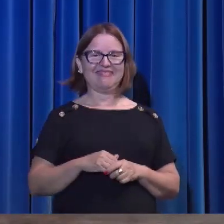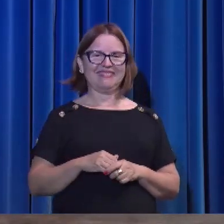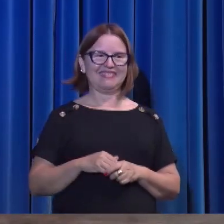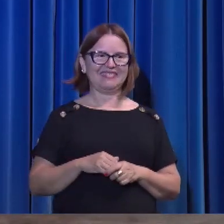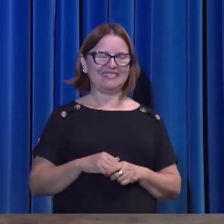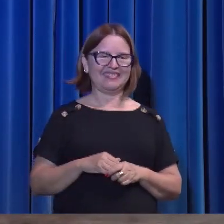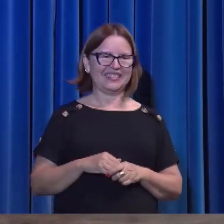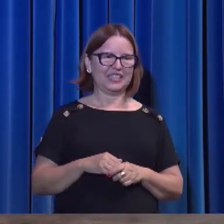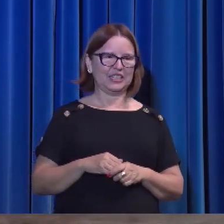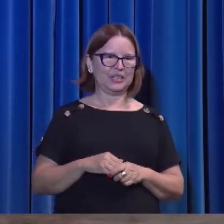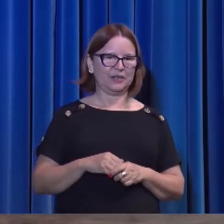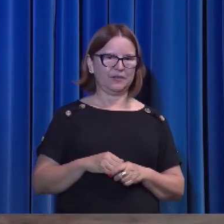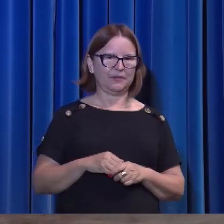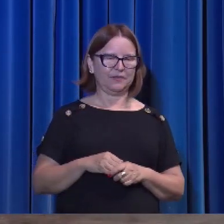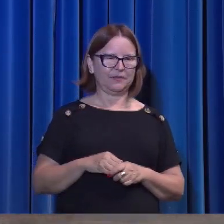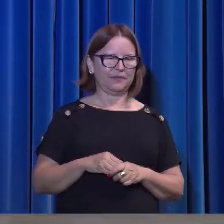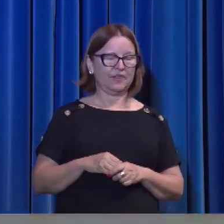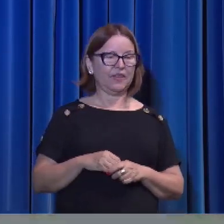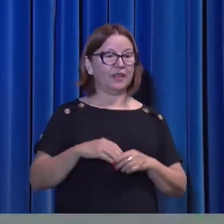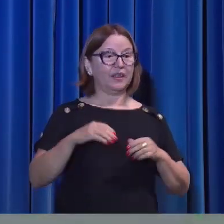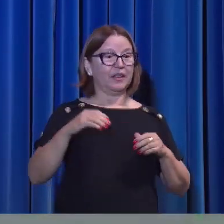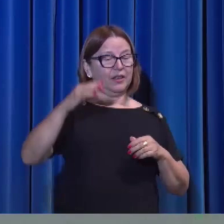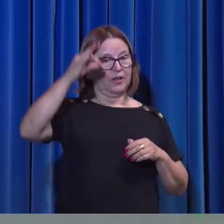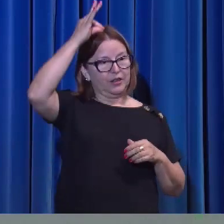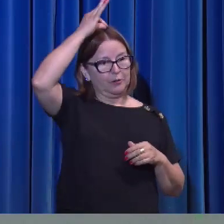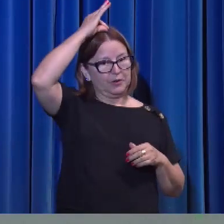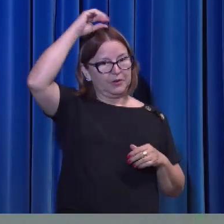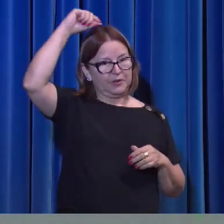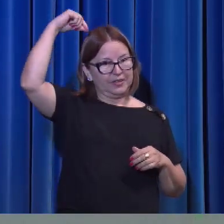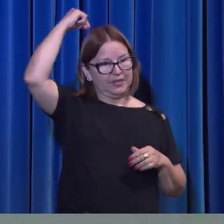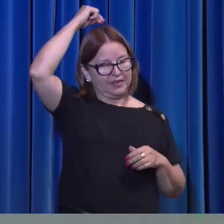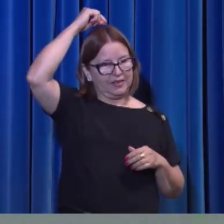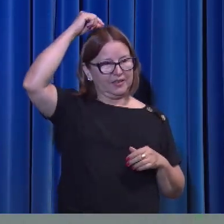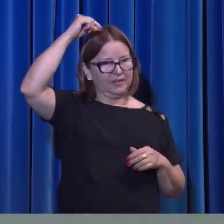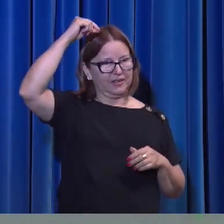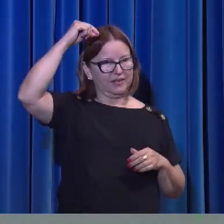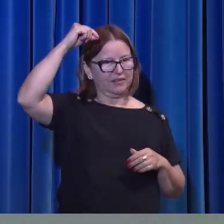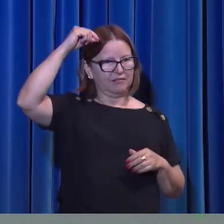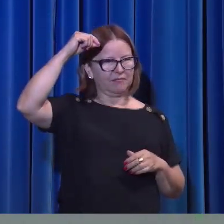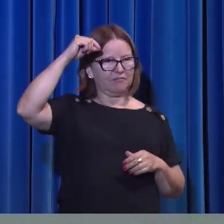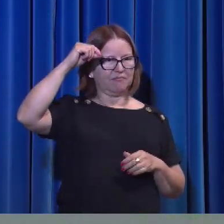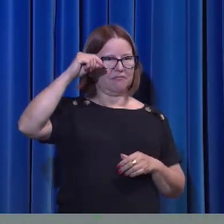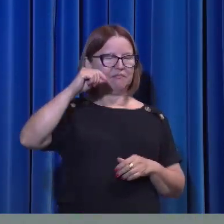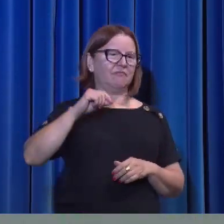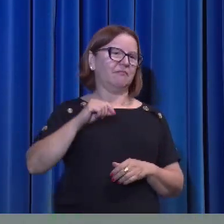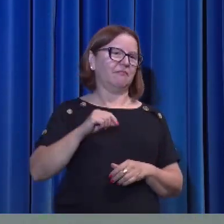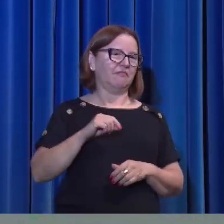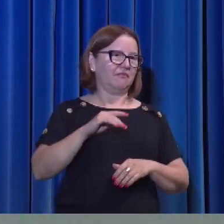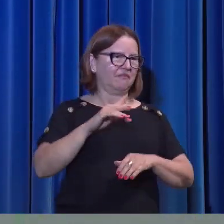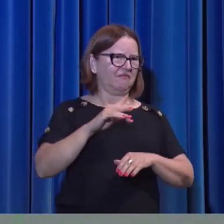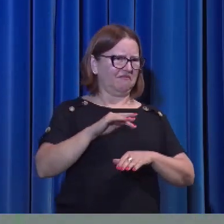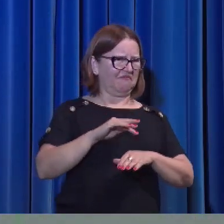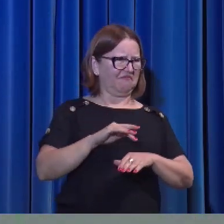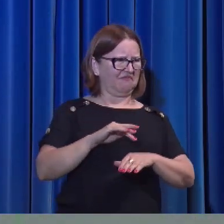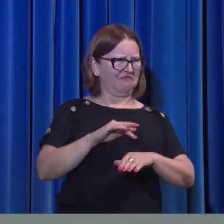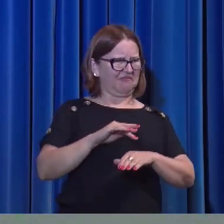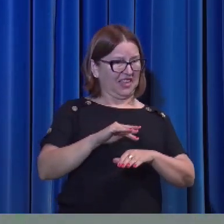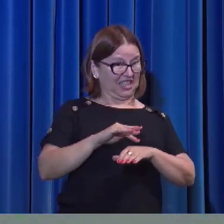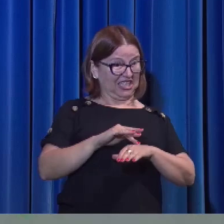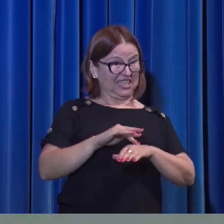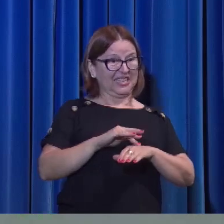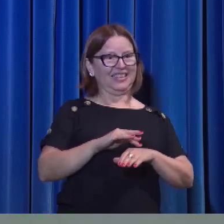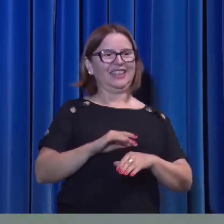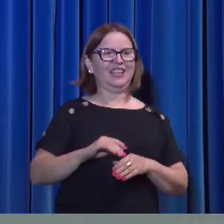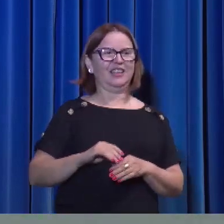para se glorificar. O Espírito Santo ele é tão discreto que você procura ele e ele não está aparecendo. Ele está